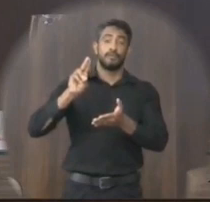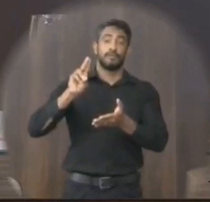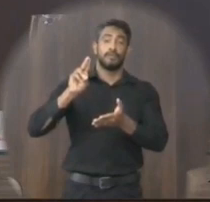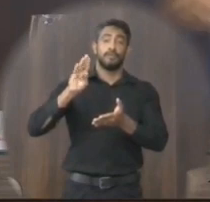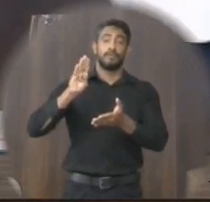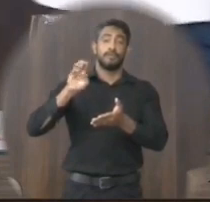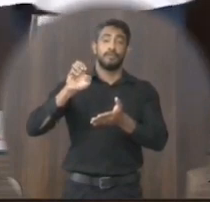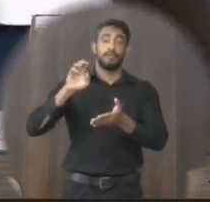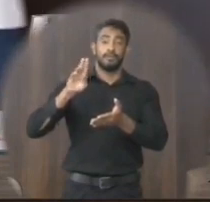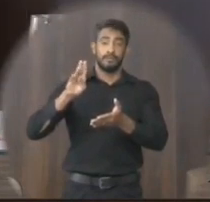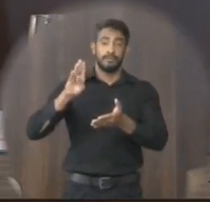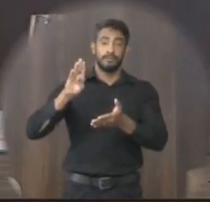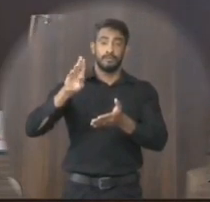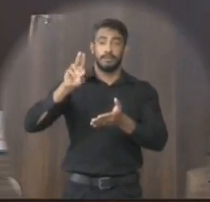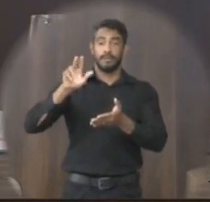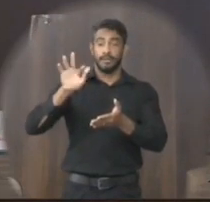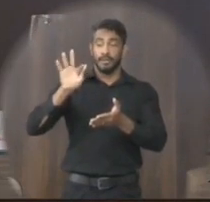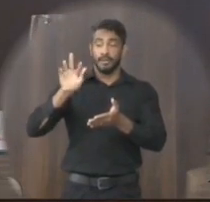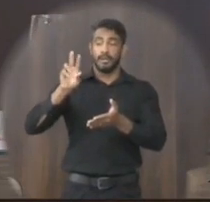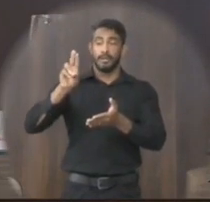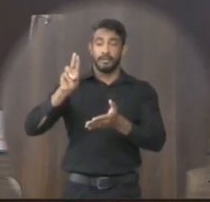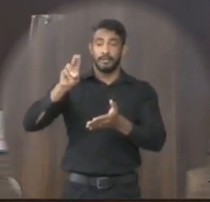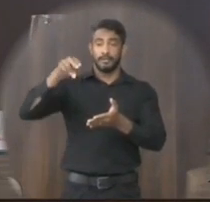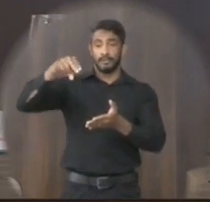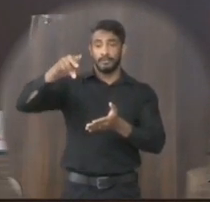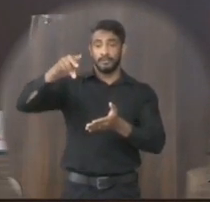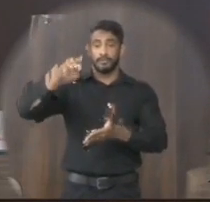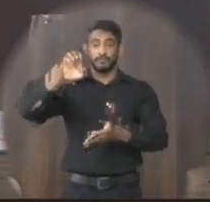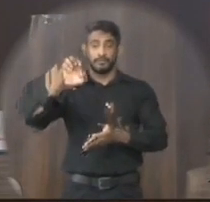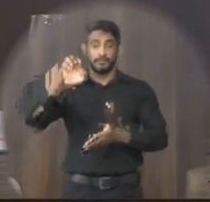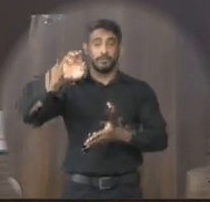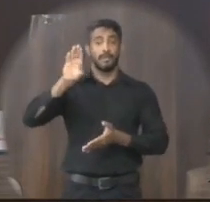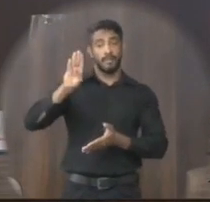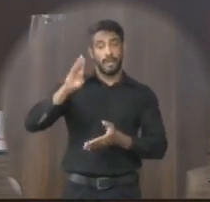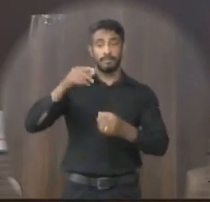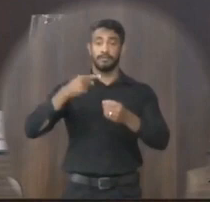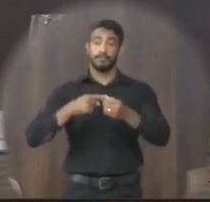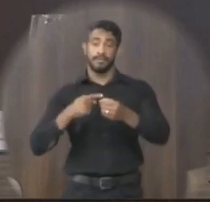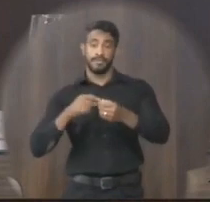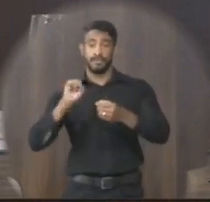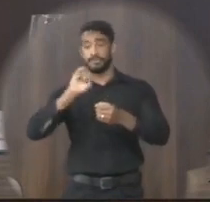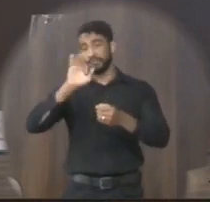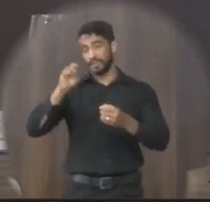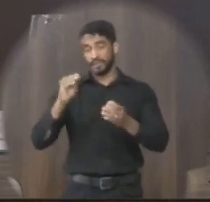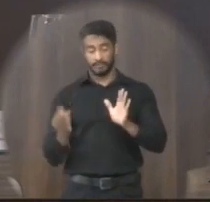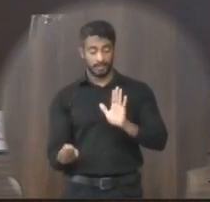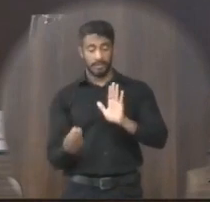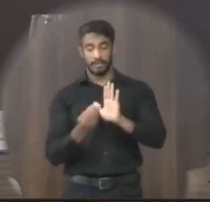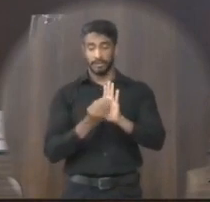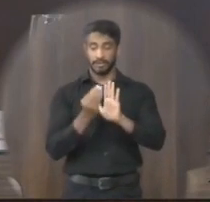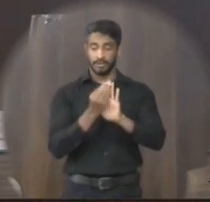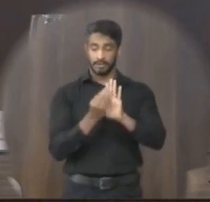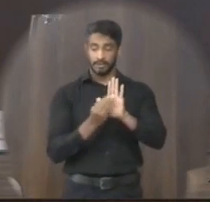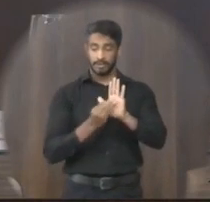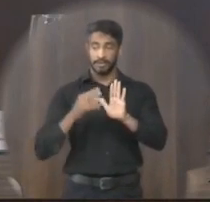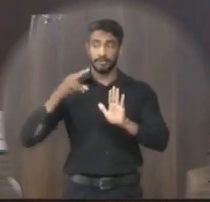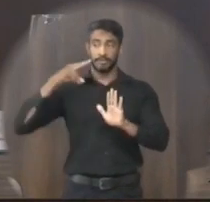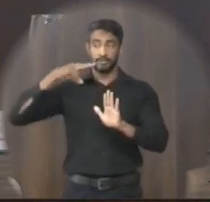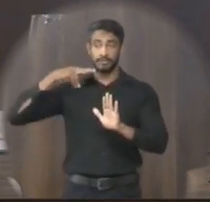e de Valorização dos Profissionais da Educação Fundeb no município de Janaúba segue anexo a lista aqui dos vereadores